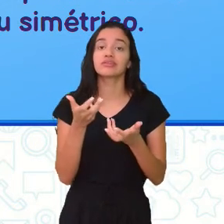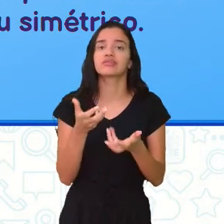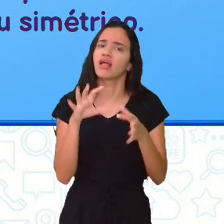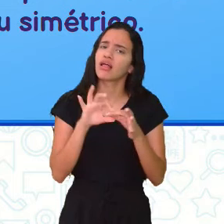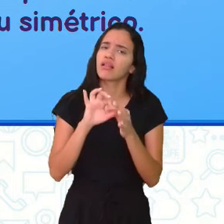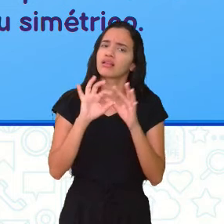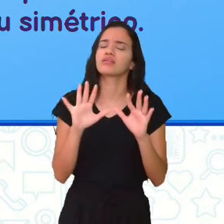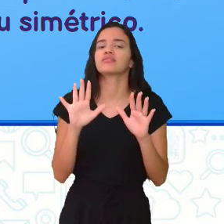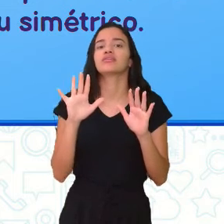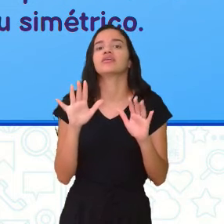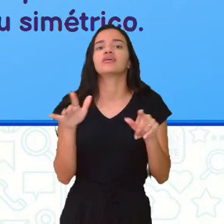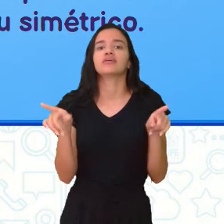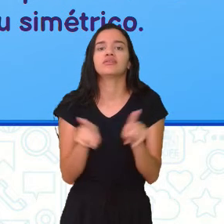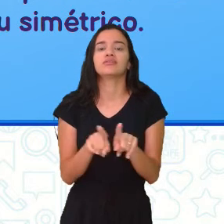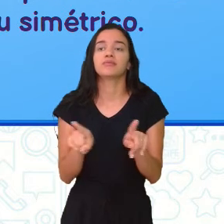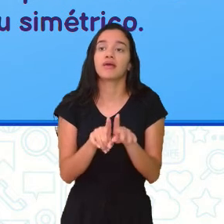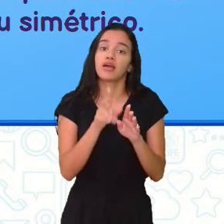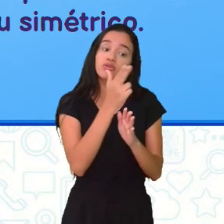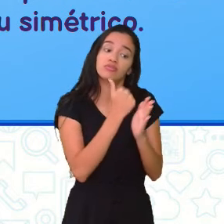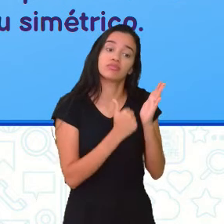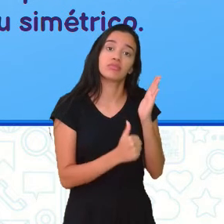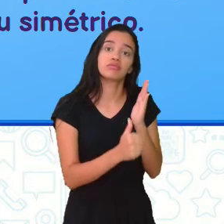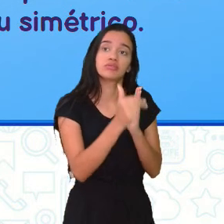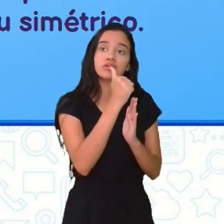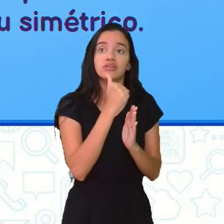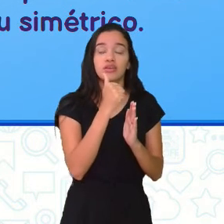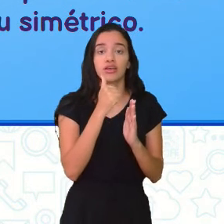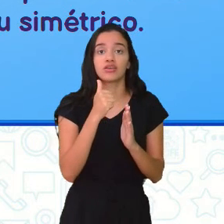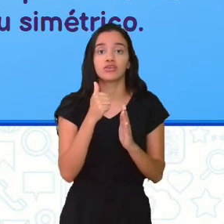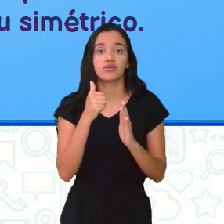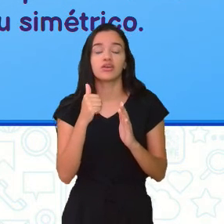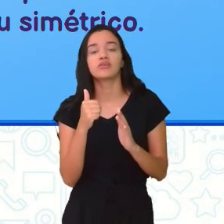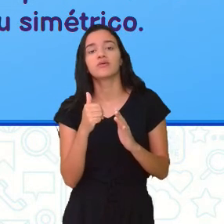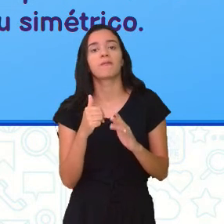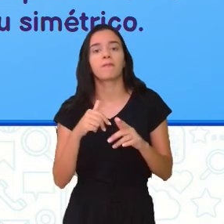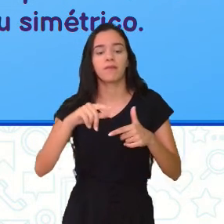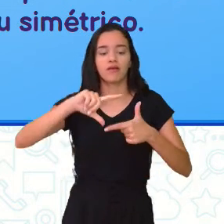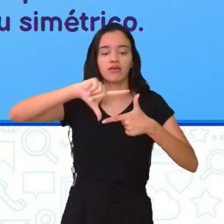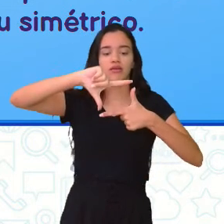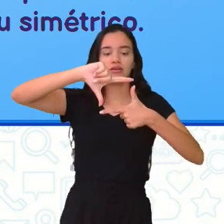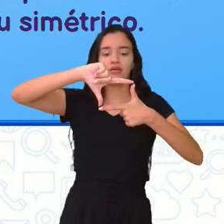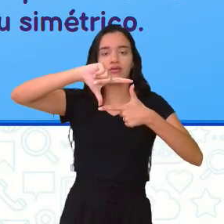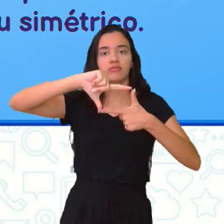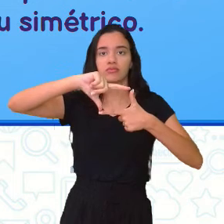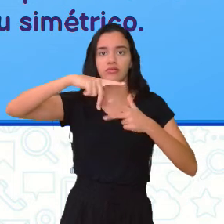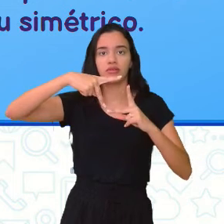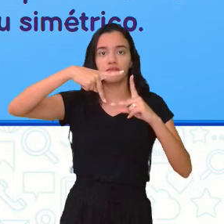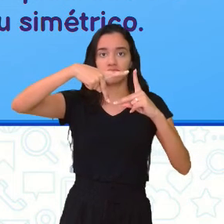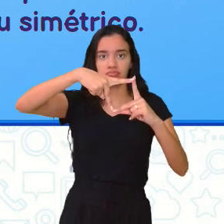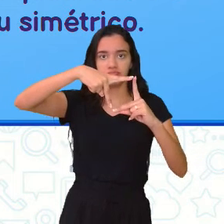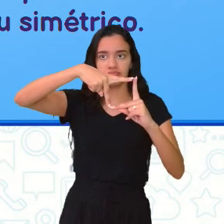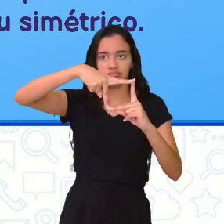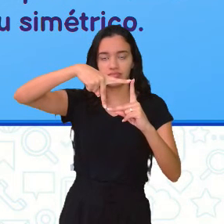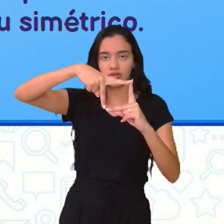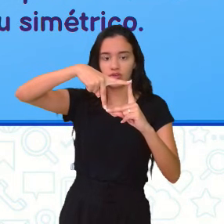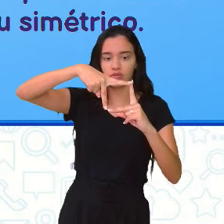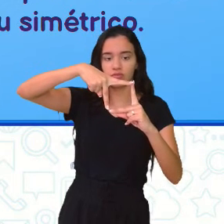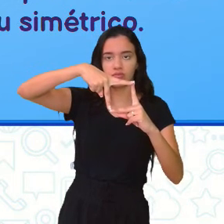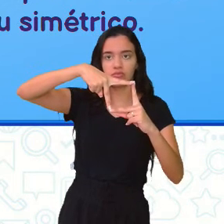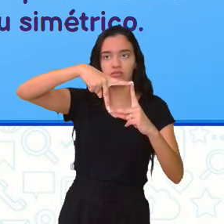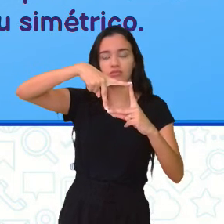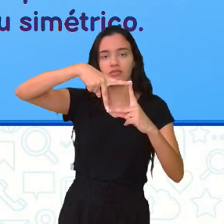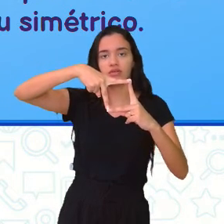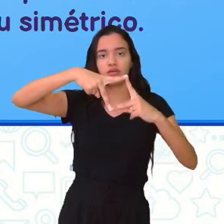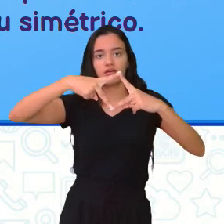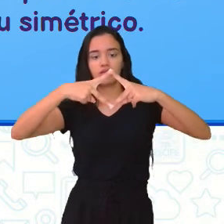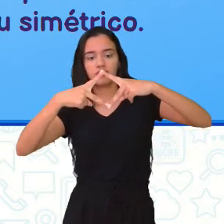maneira, eu desenhei esse quadrado. Olha o quadrado na posição que vocês não estão acostumados. A base